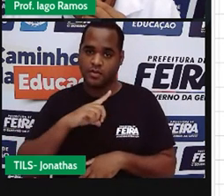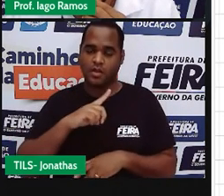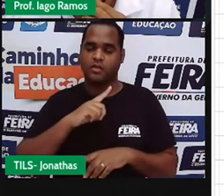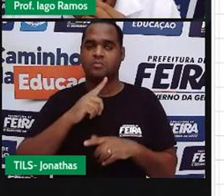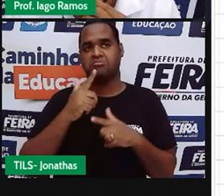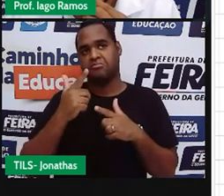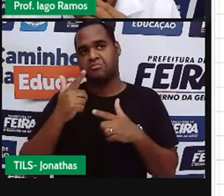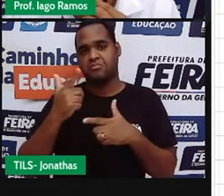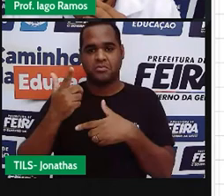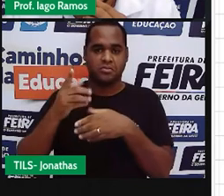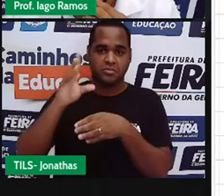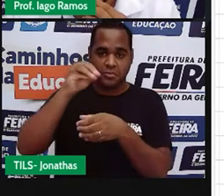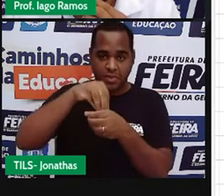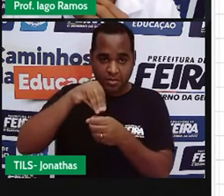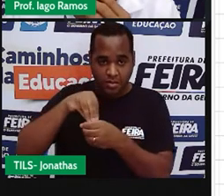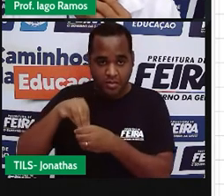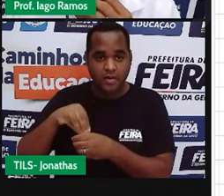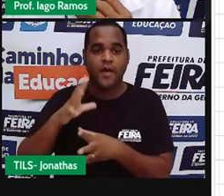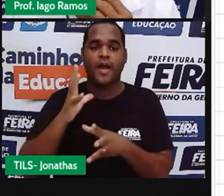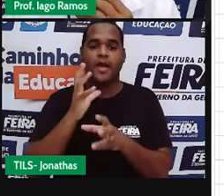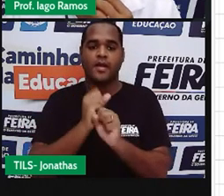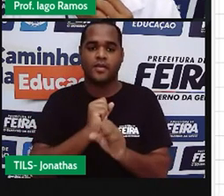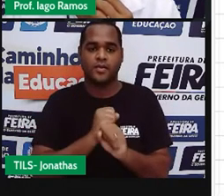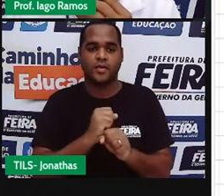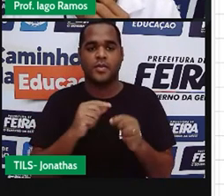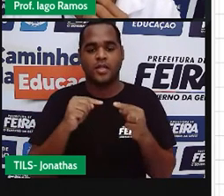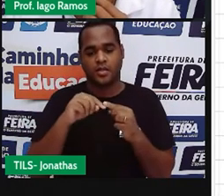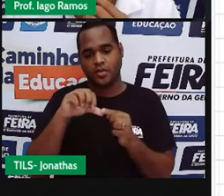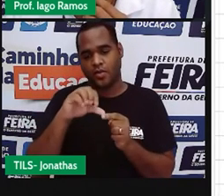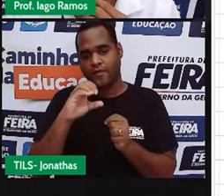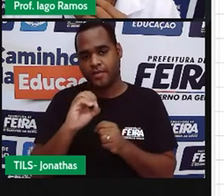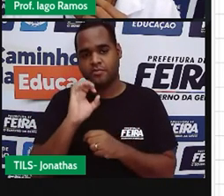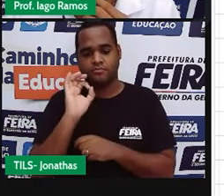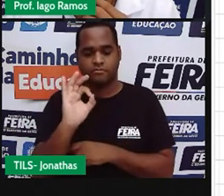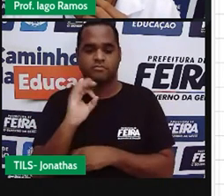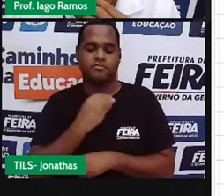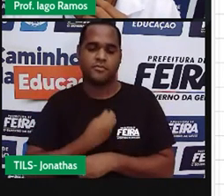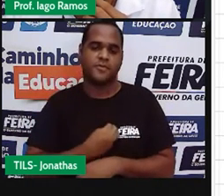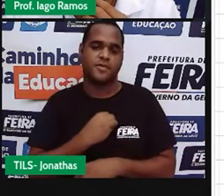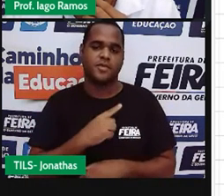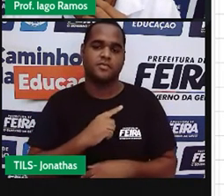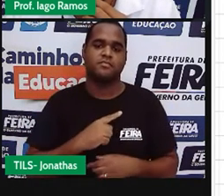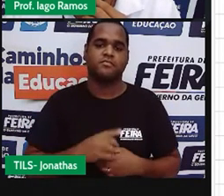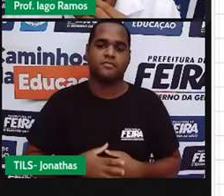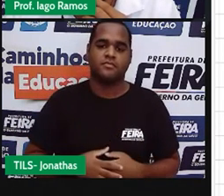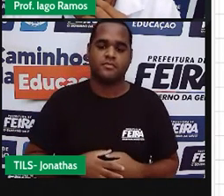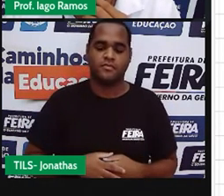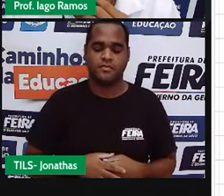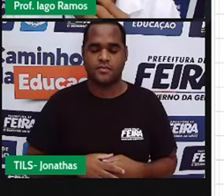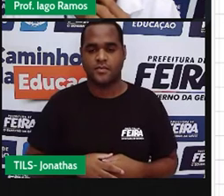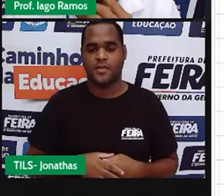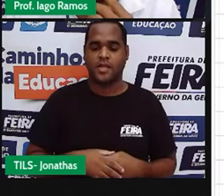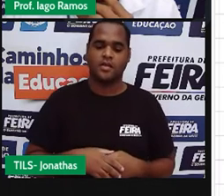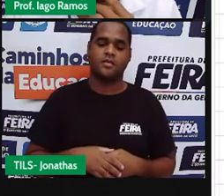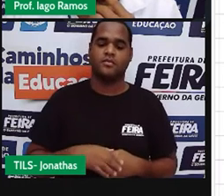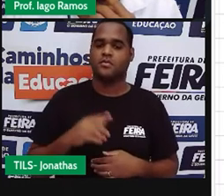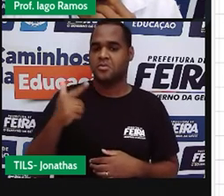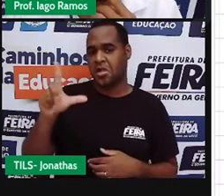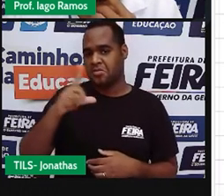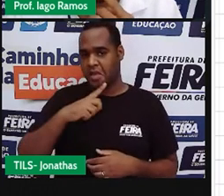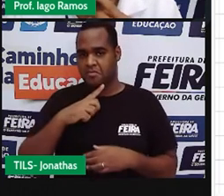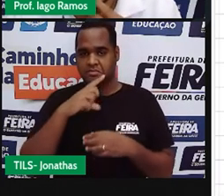eles têm medida igual no 90 graus. Tanto aqui quanto aqui